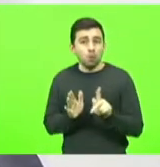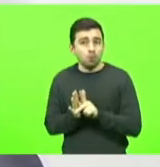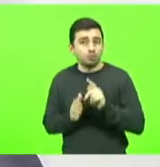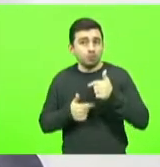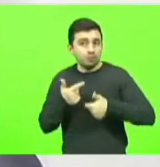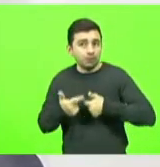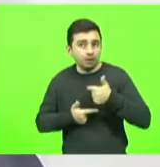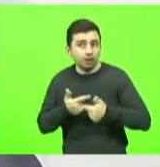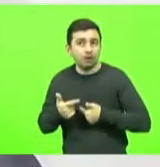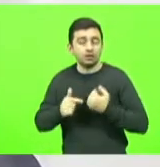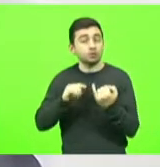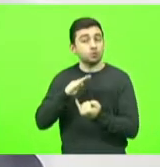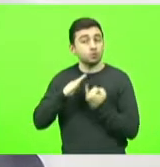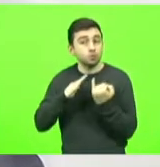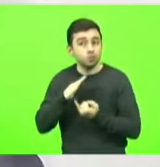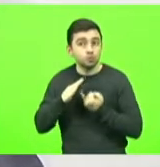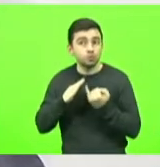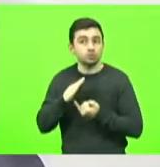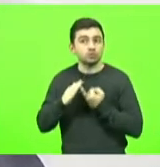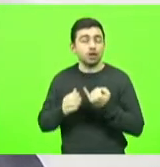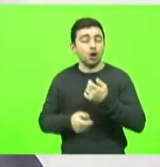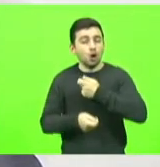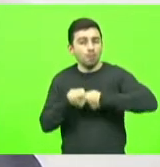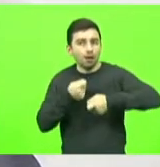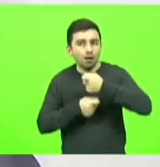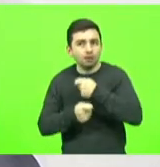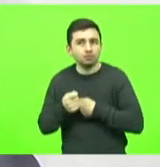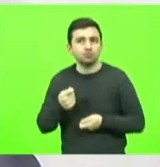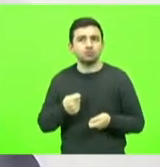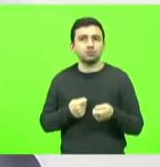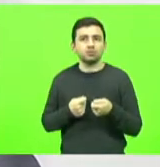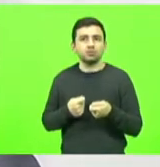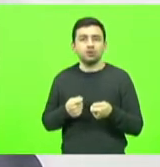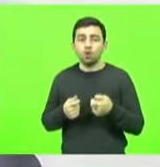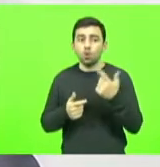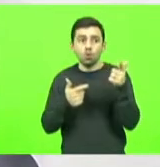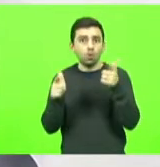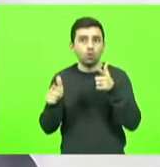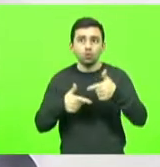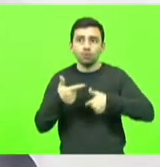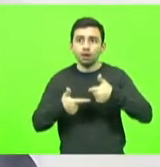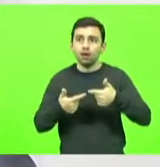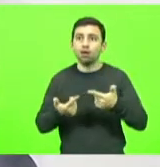seja na indústria, no comércio e em outras atividades.